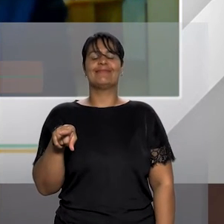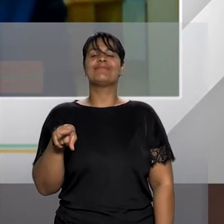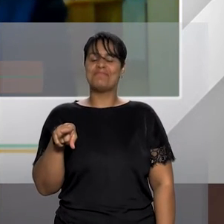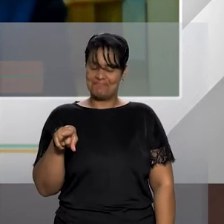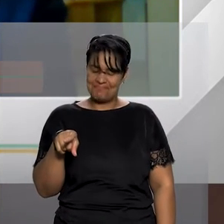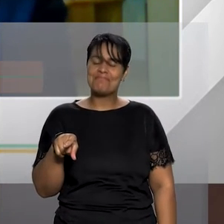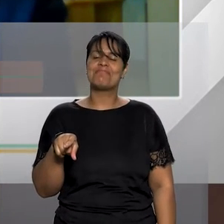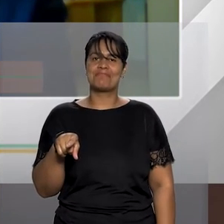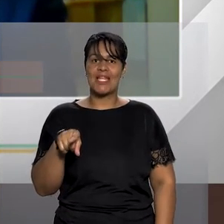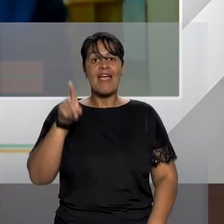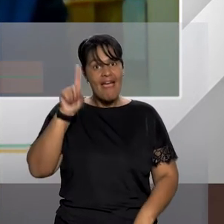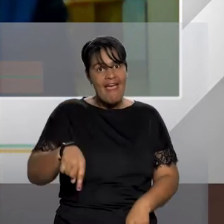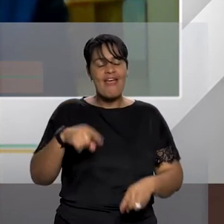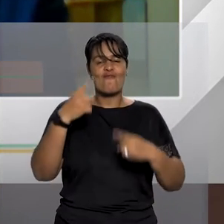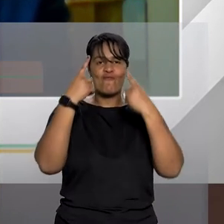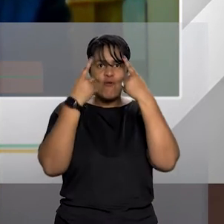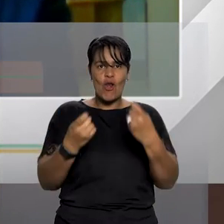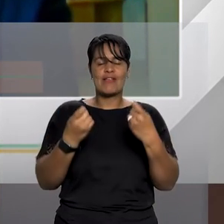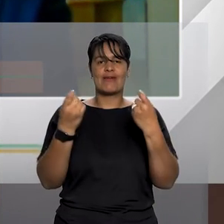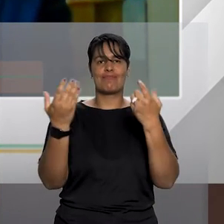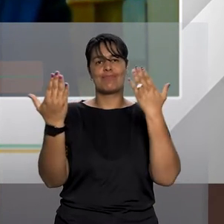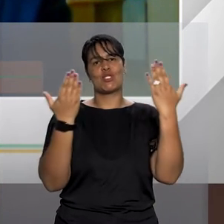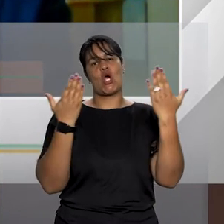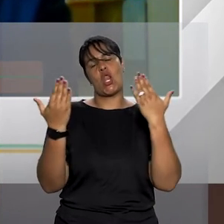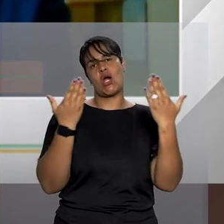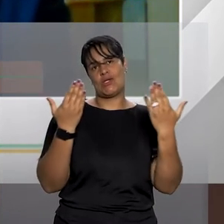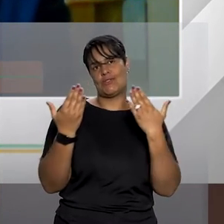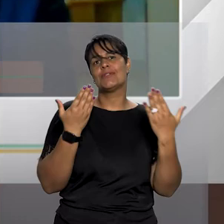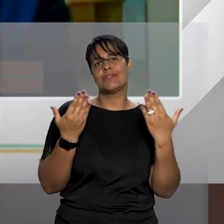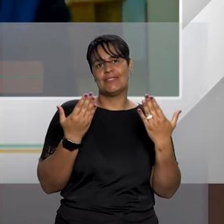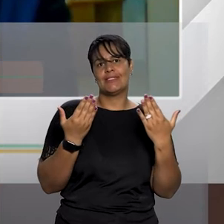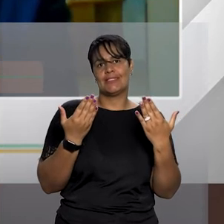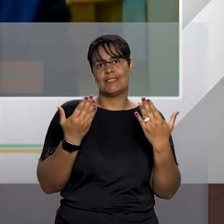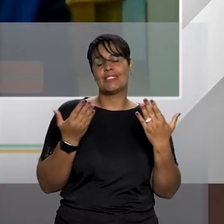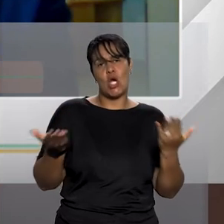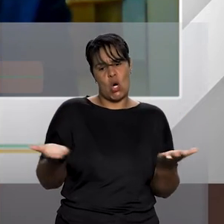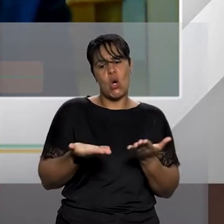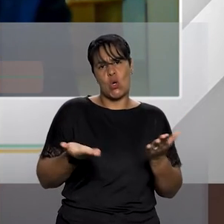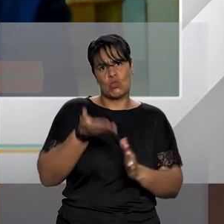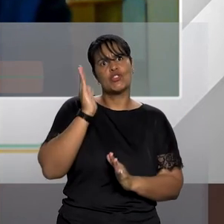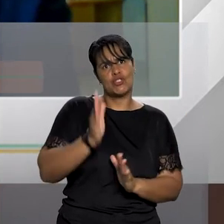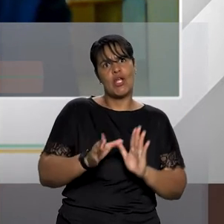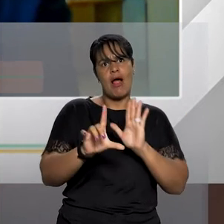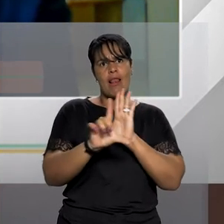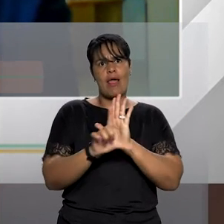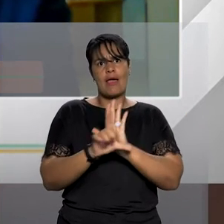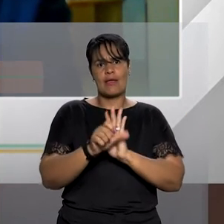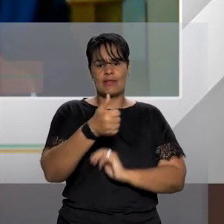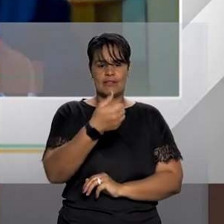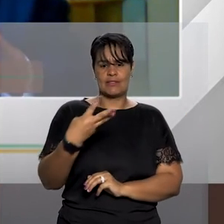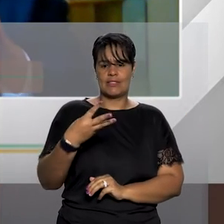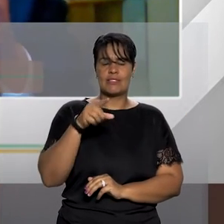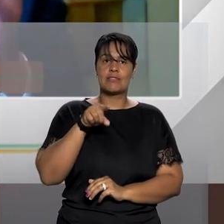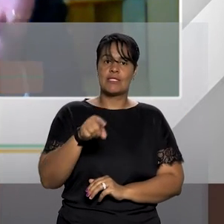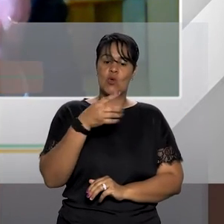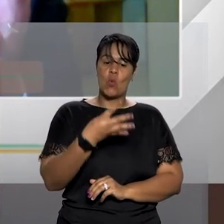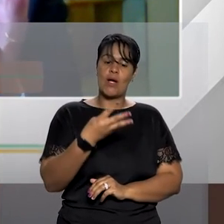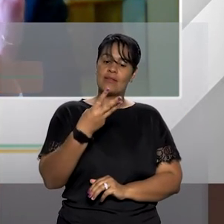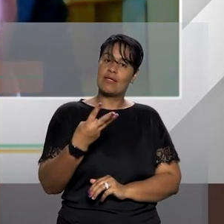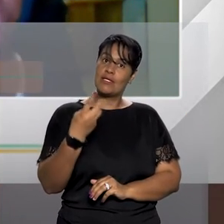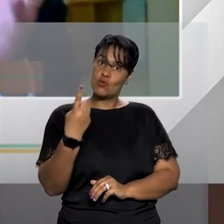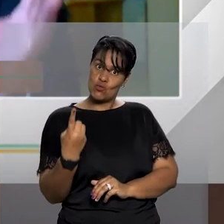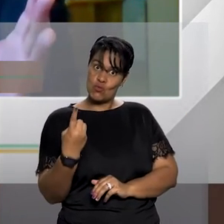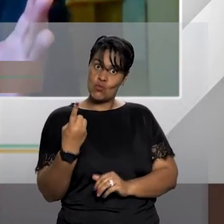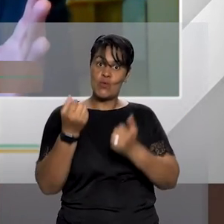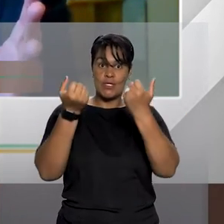de uma violência psicológica, que inclusive hoje já foi positivada. A Lei 13.431, quando fala do sistema de